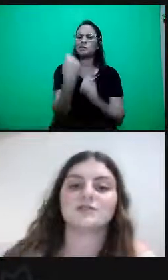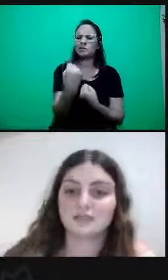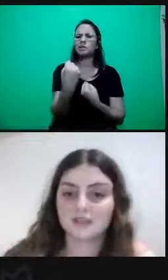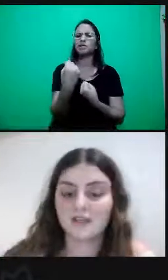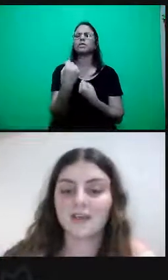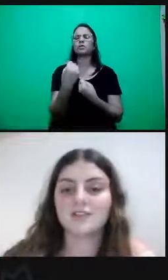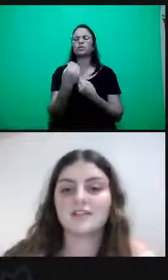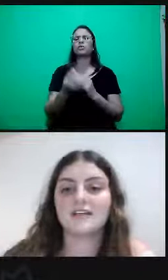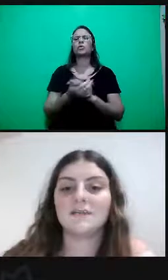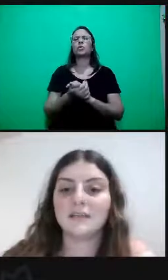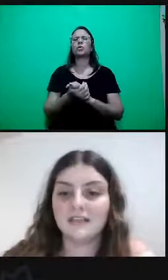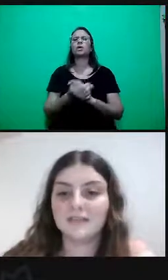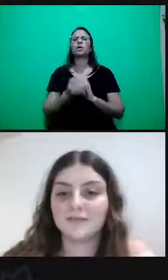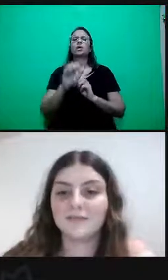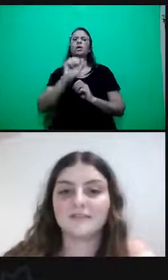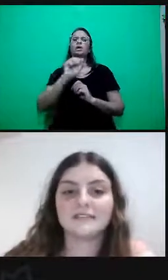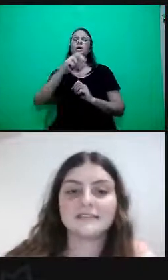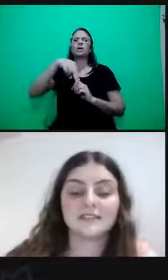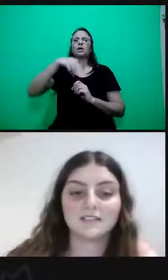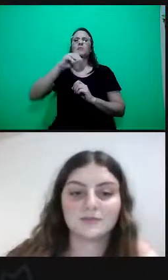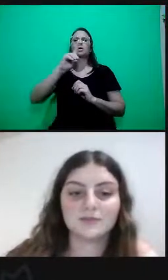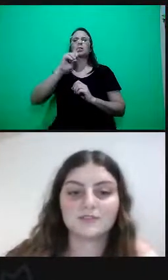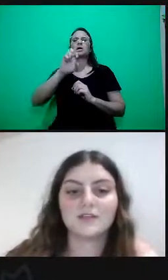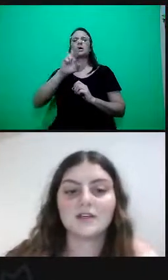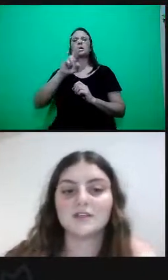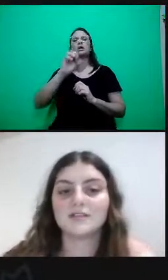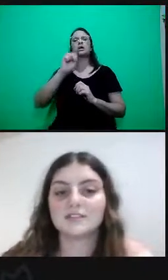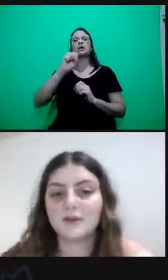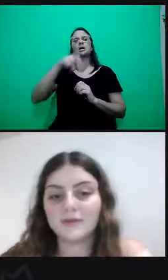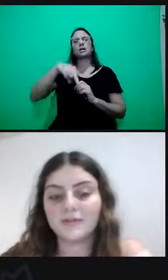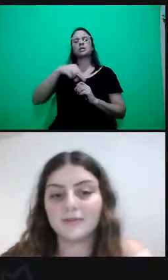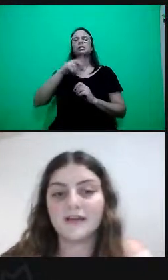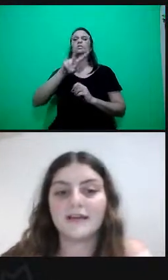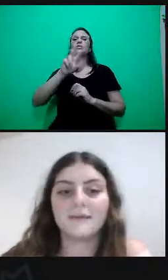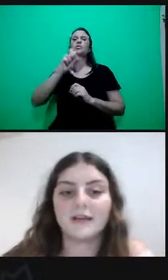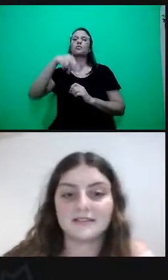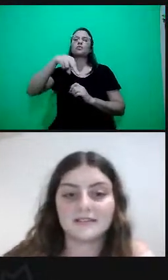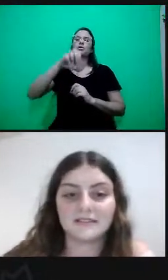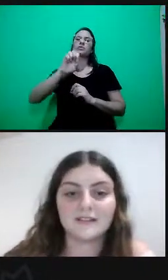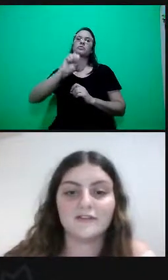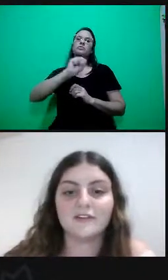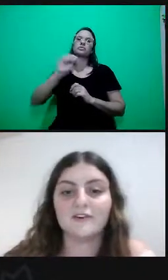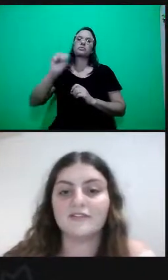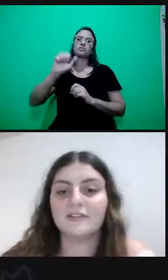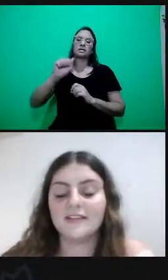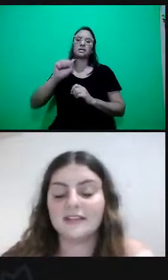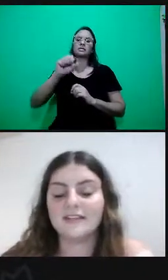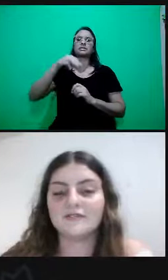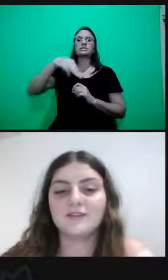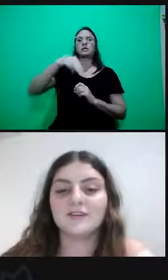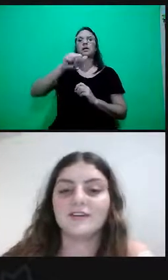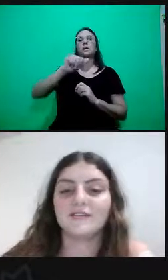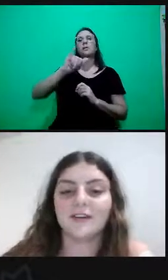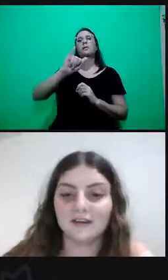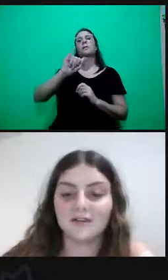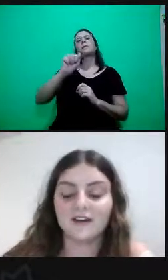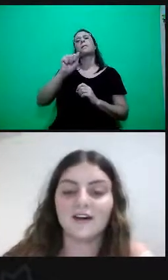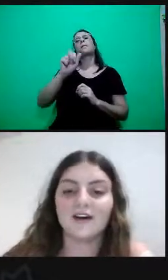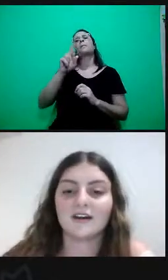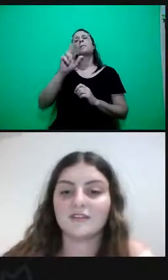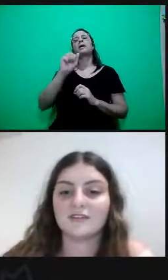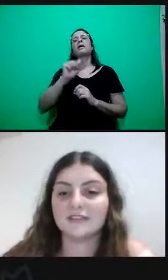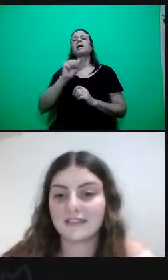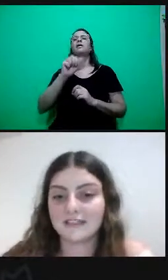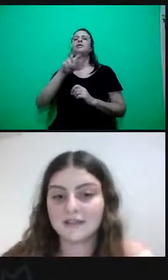Anderson Schuch, Gisele Maria, Vanessa Campos, Lucas Boff, Mayara Massa, Vitória Fidelis, Vitor Rafael,